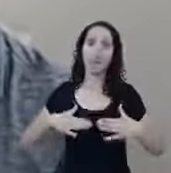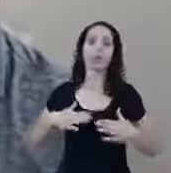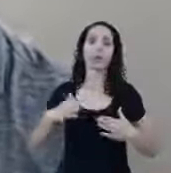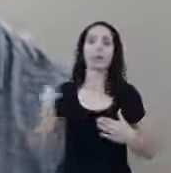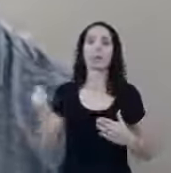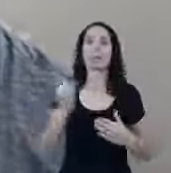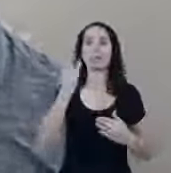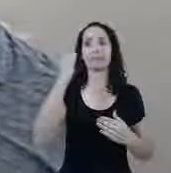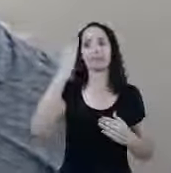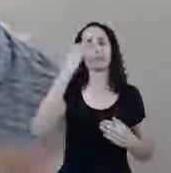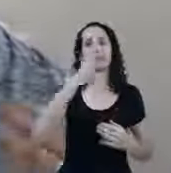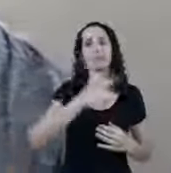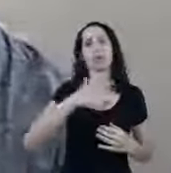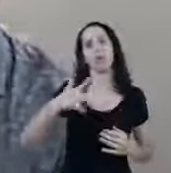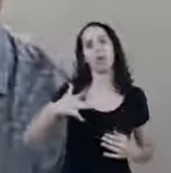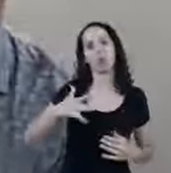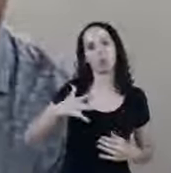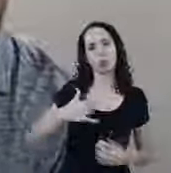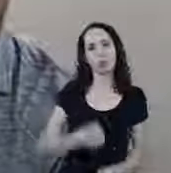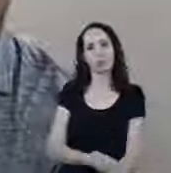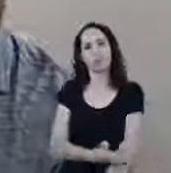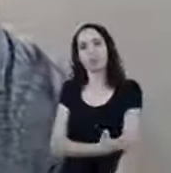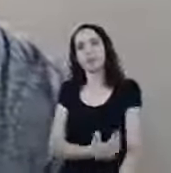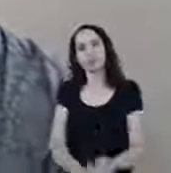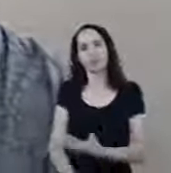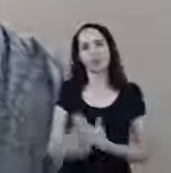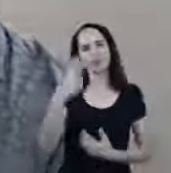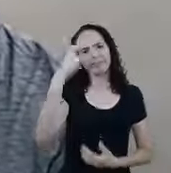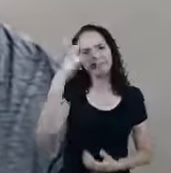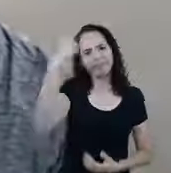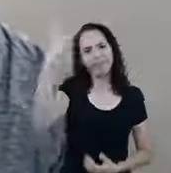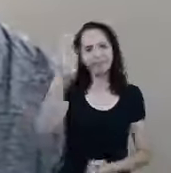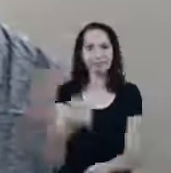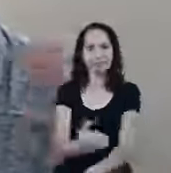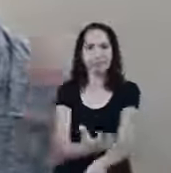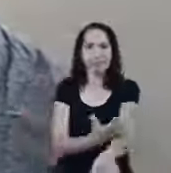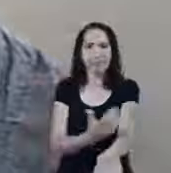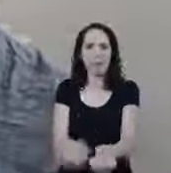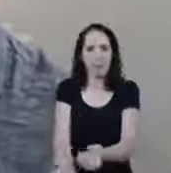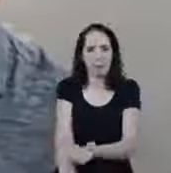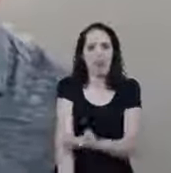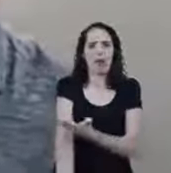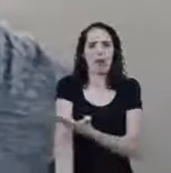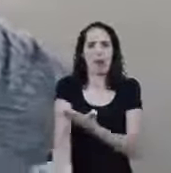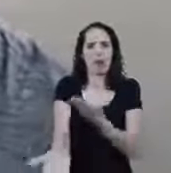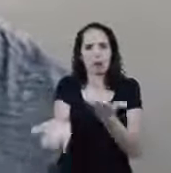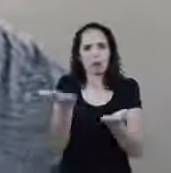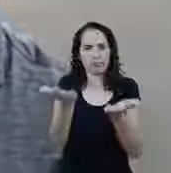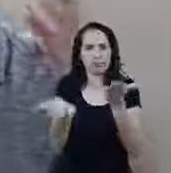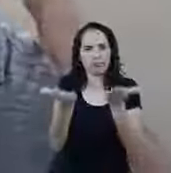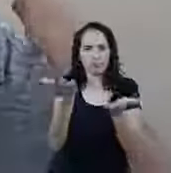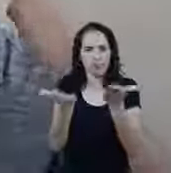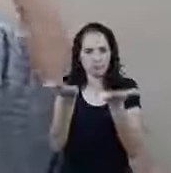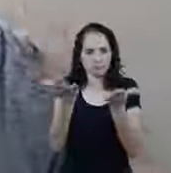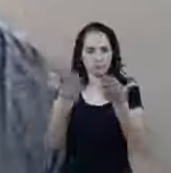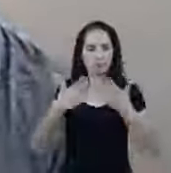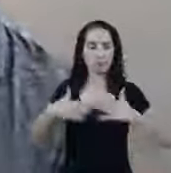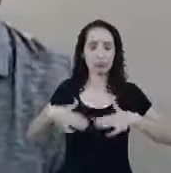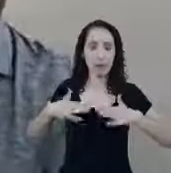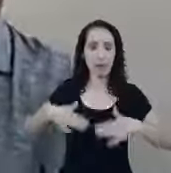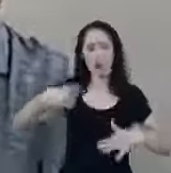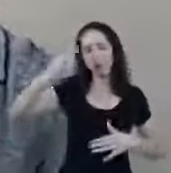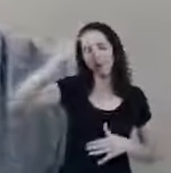emocional Uma inteligência emocional Agora É importante Você buscar um equilíbrio Você buscar